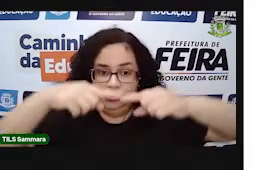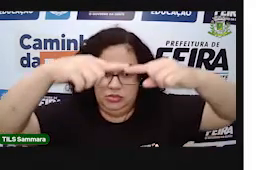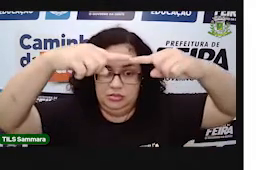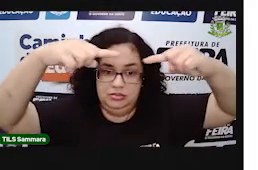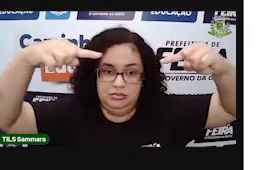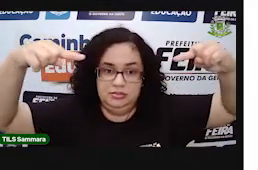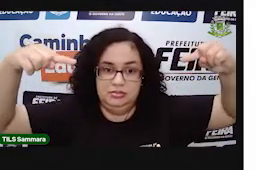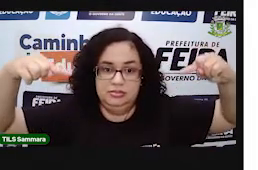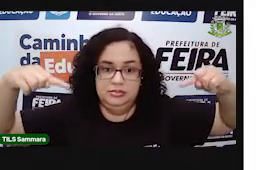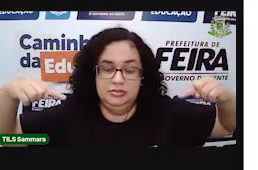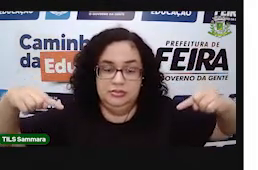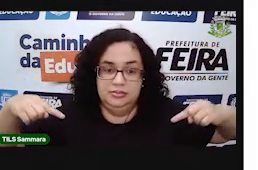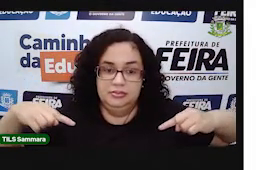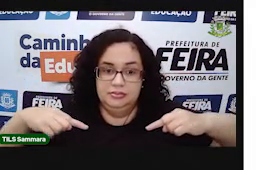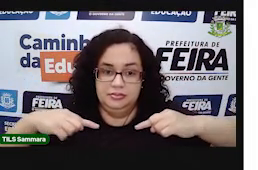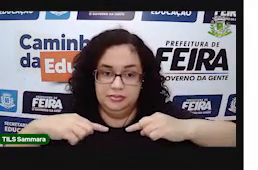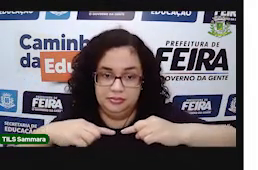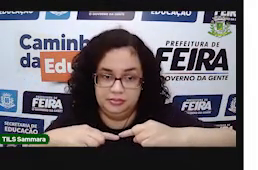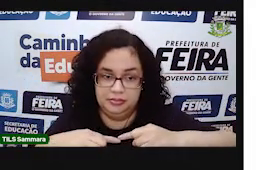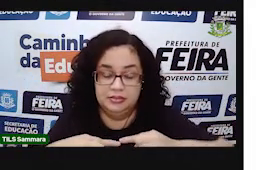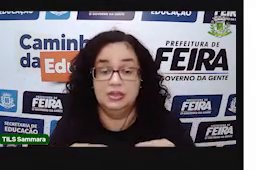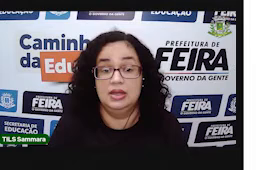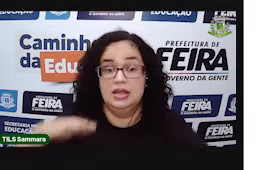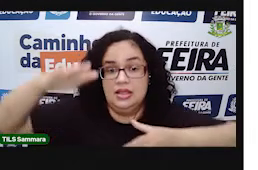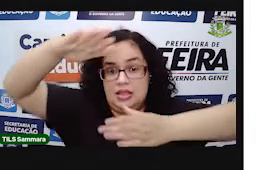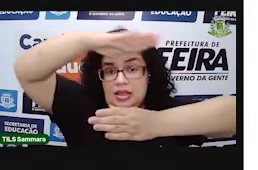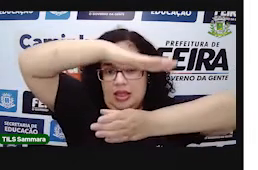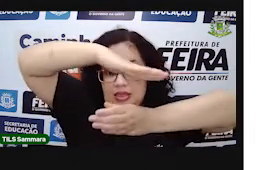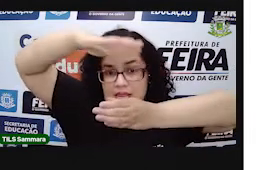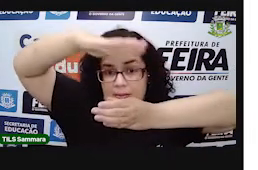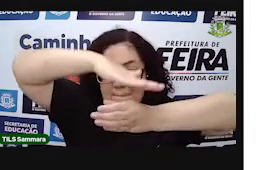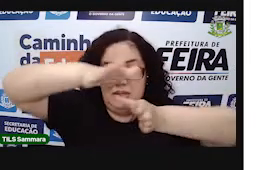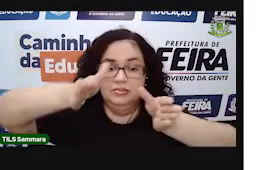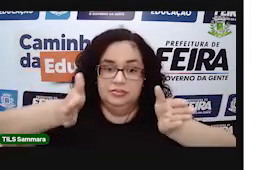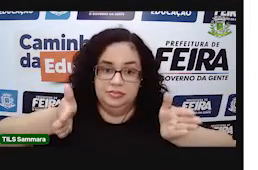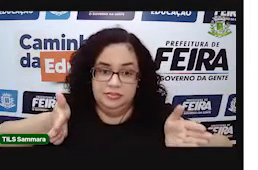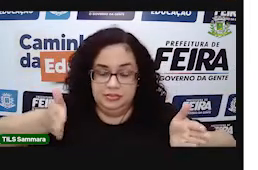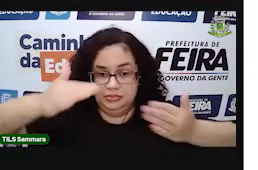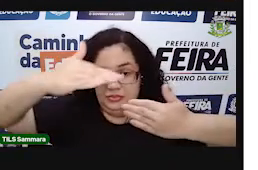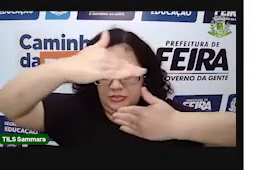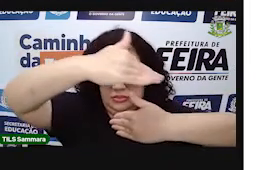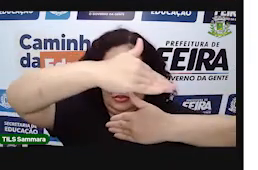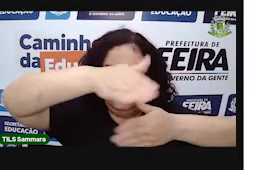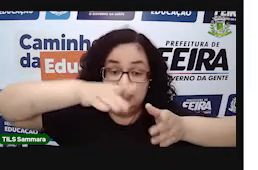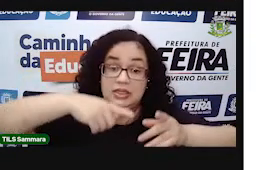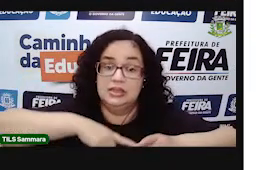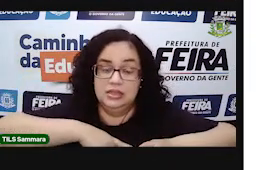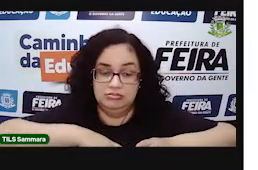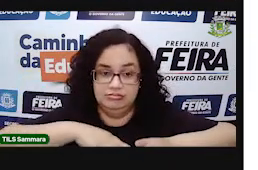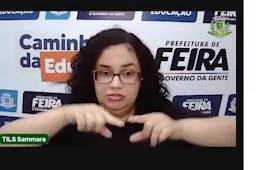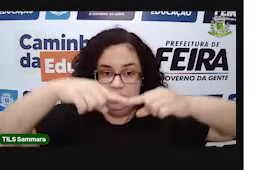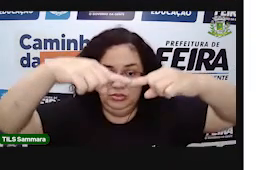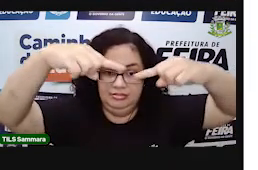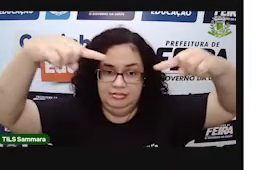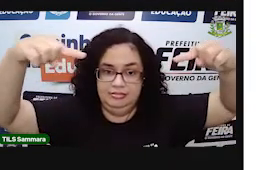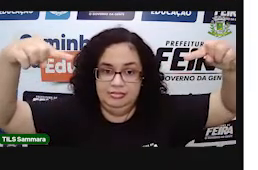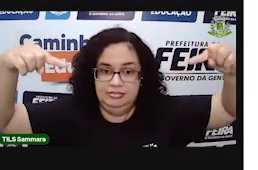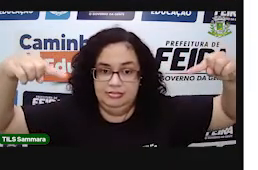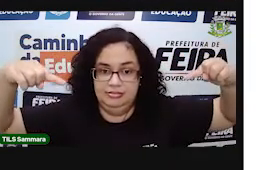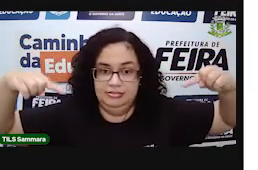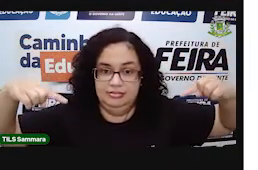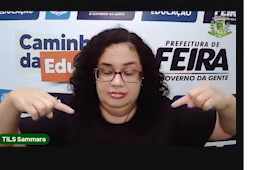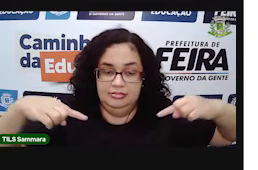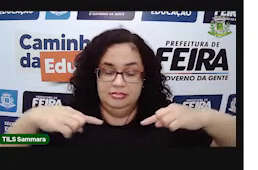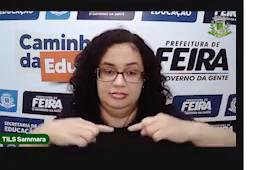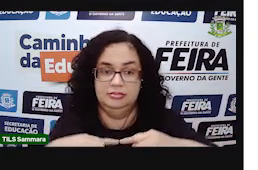de retângulo. Vou apontar. Essa tampa da caixa, ela tem um formato de